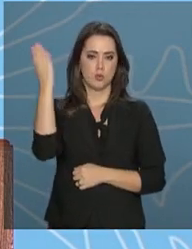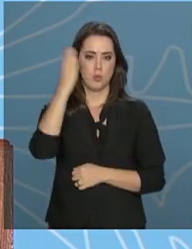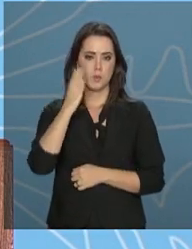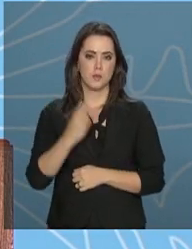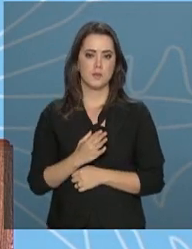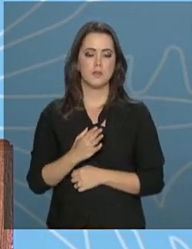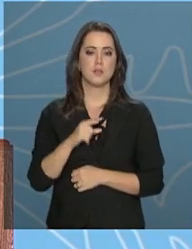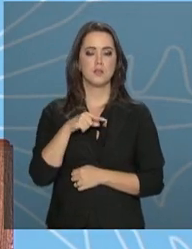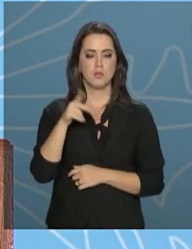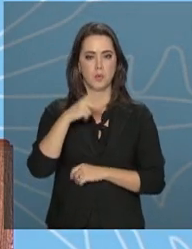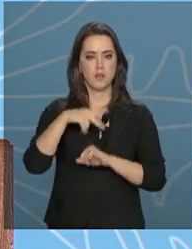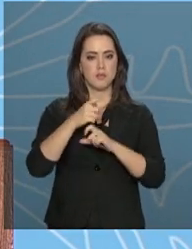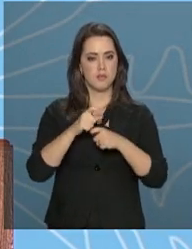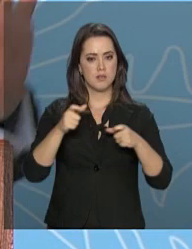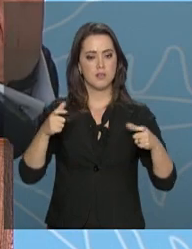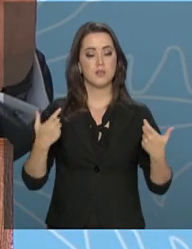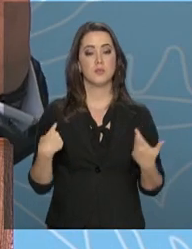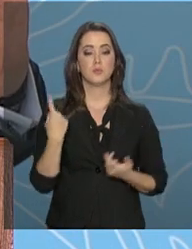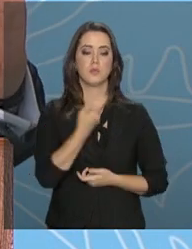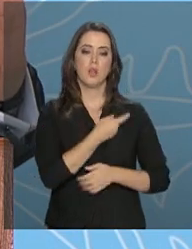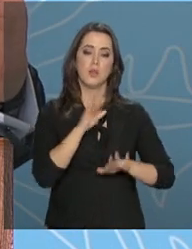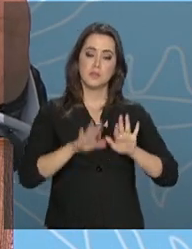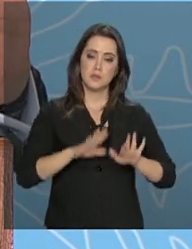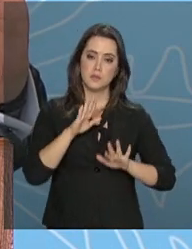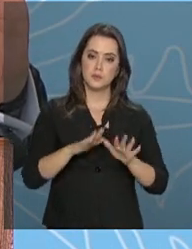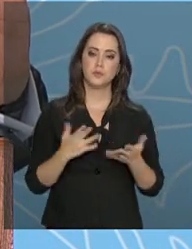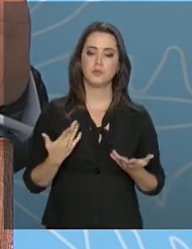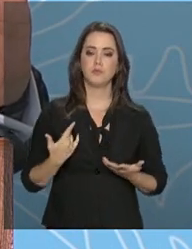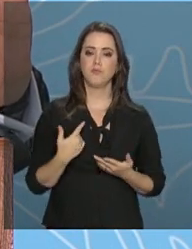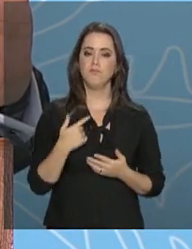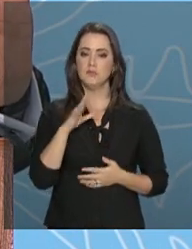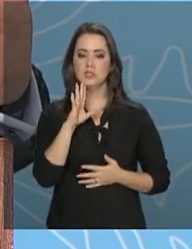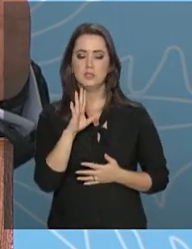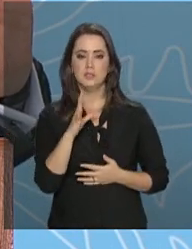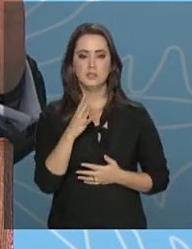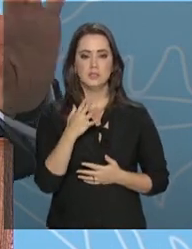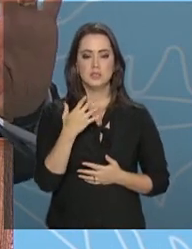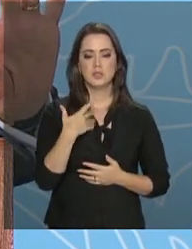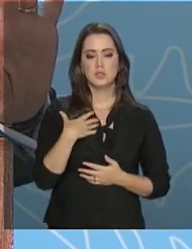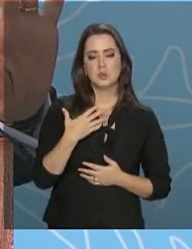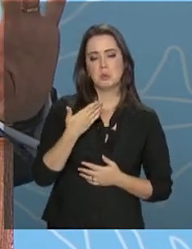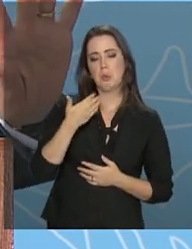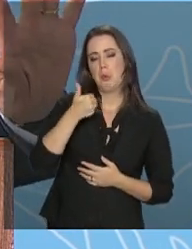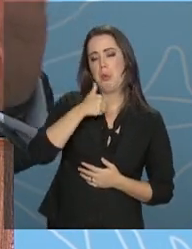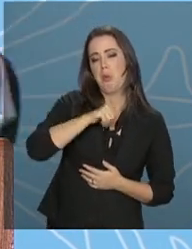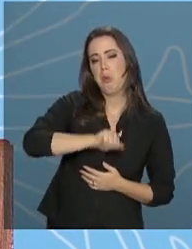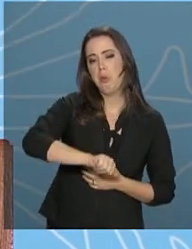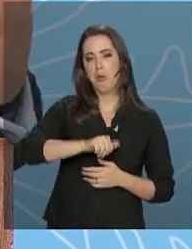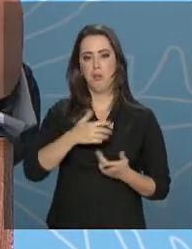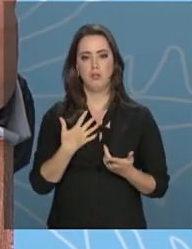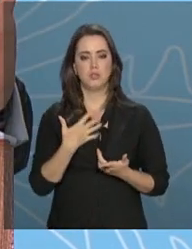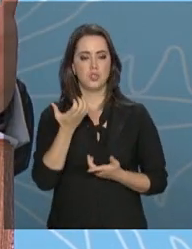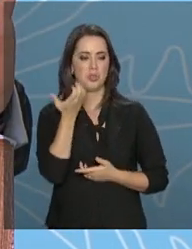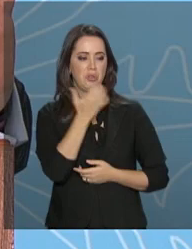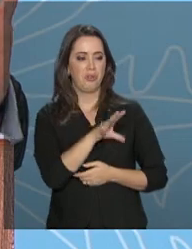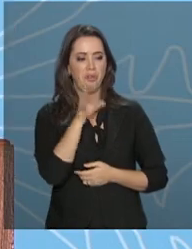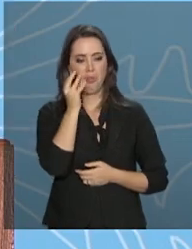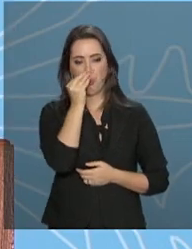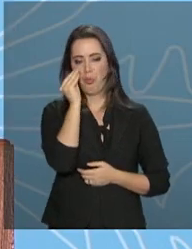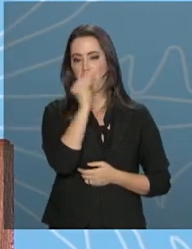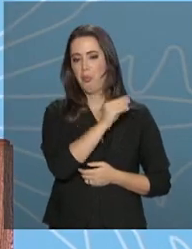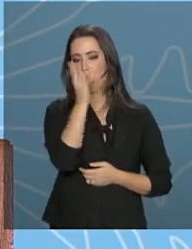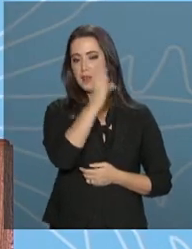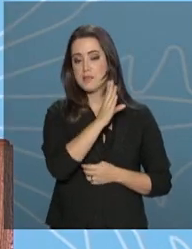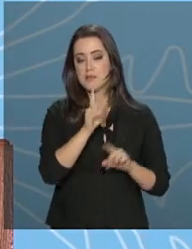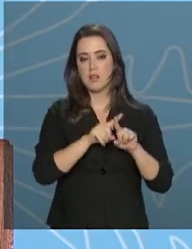é um grande país. Nós que muitas vezes temos a mania do pessimismo, de desprestigiar o país